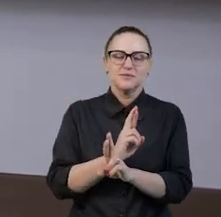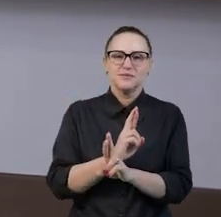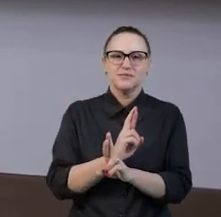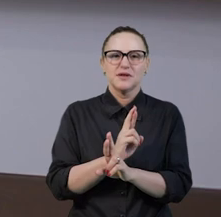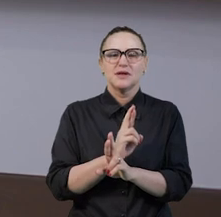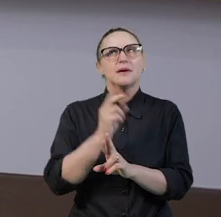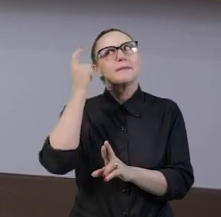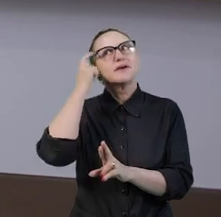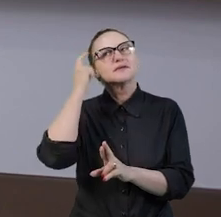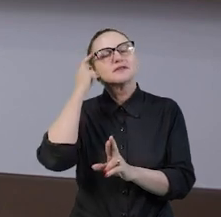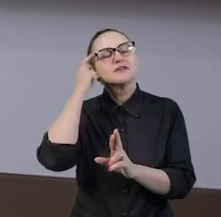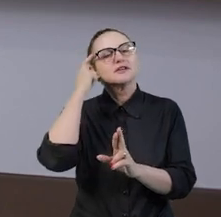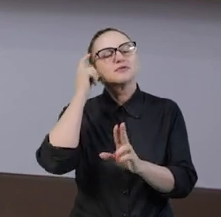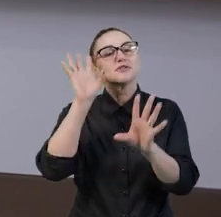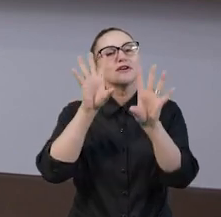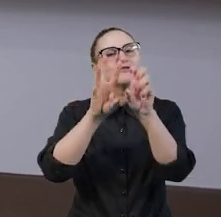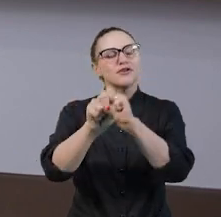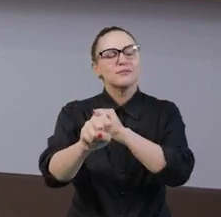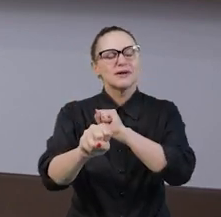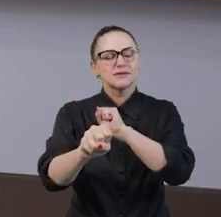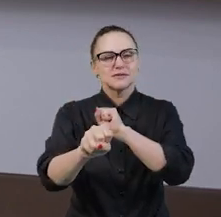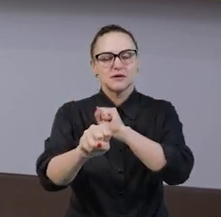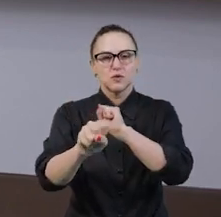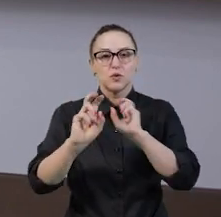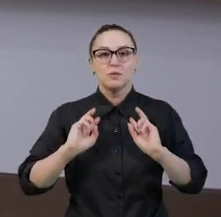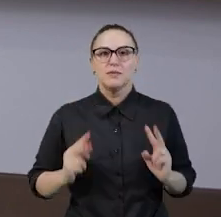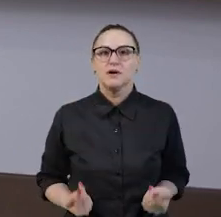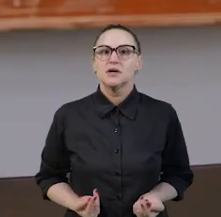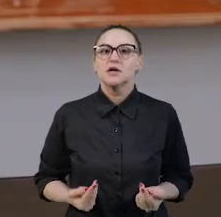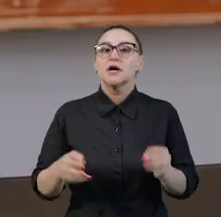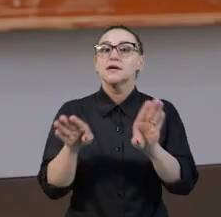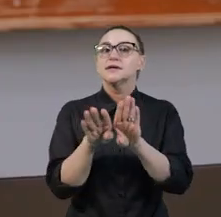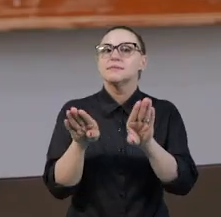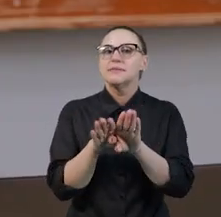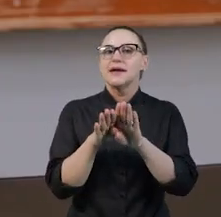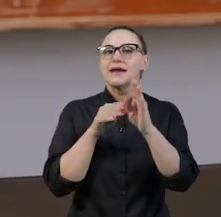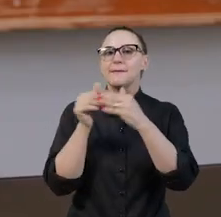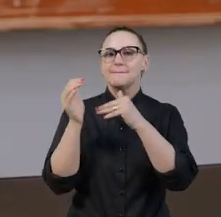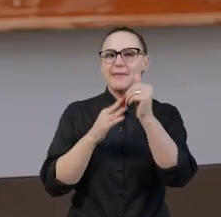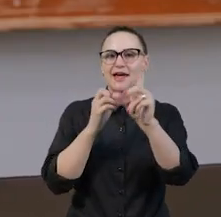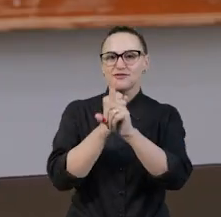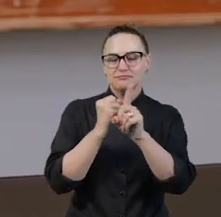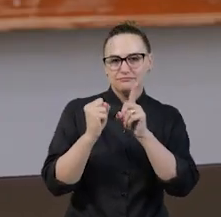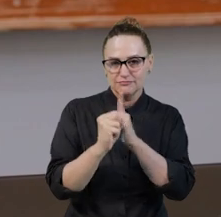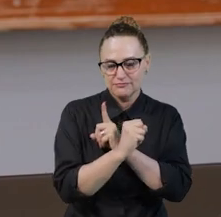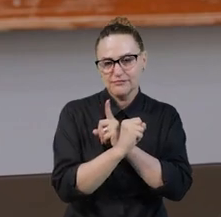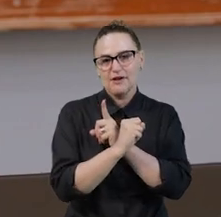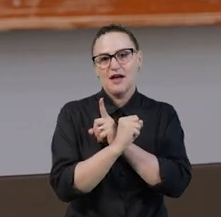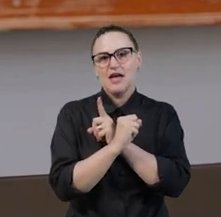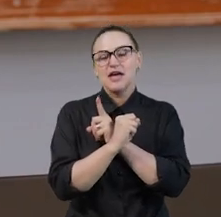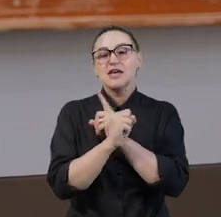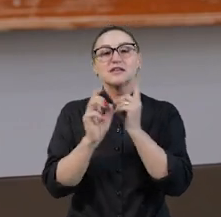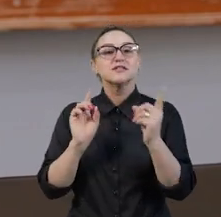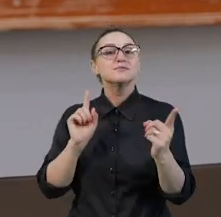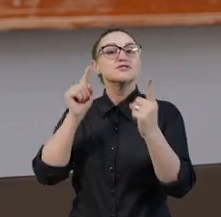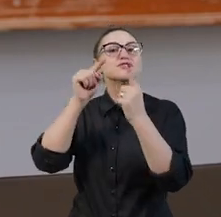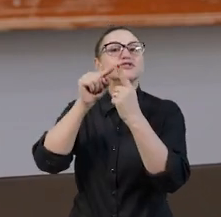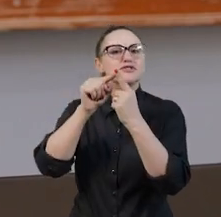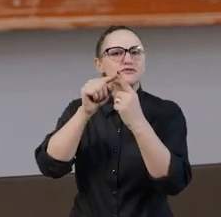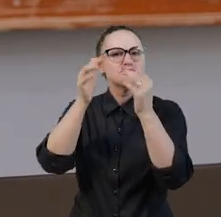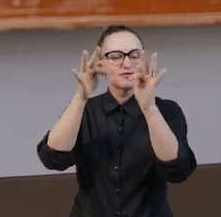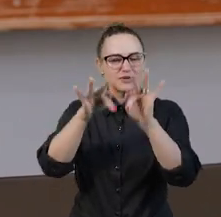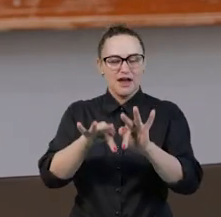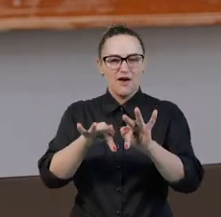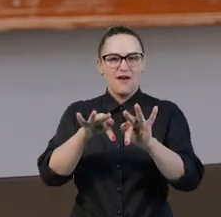formação humana e na escola enquanto prática social. O objetivo final da instituição escolar é o ensino